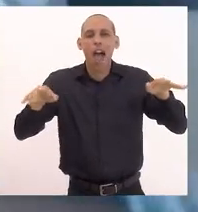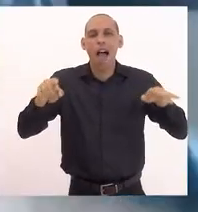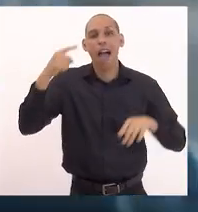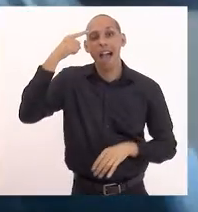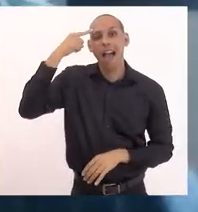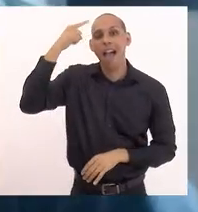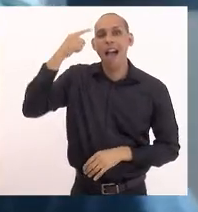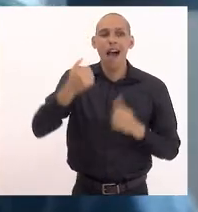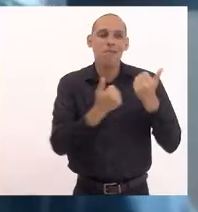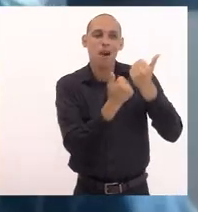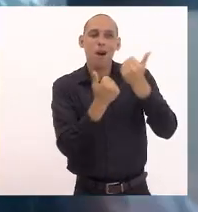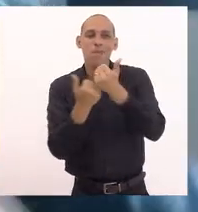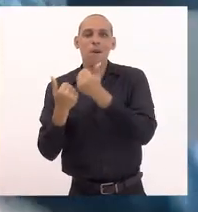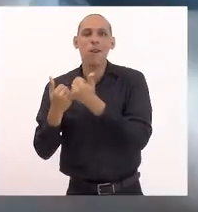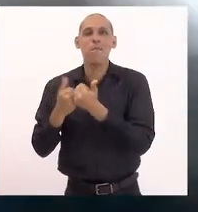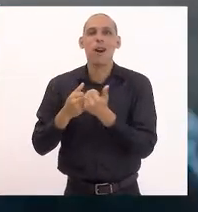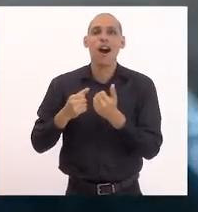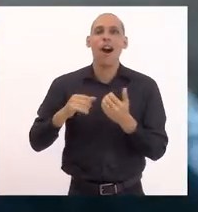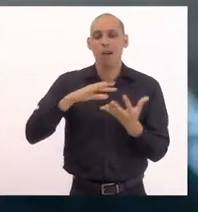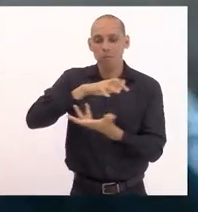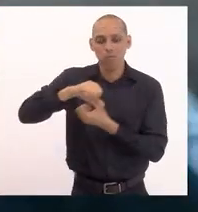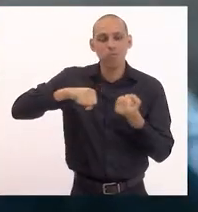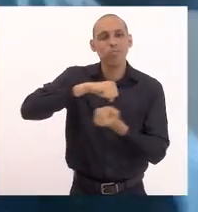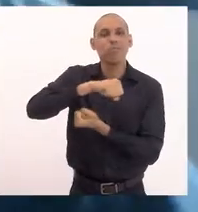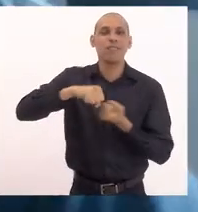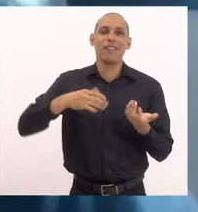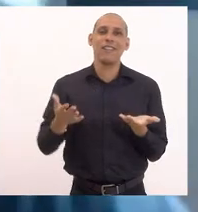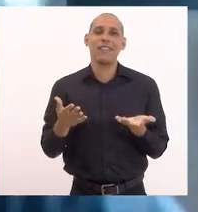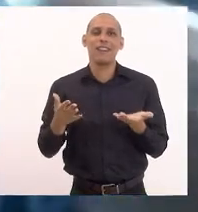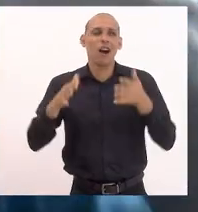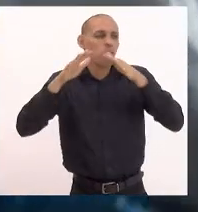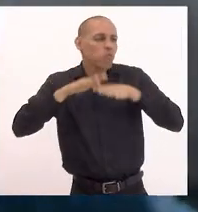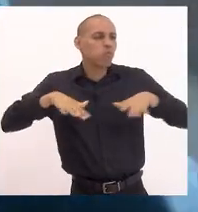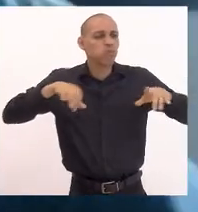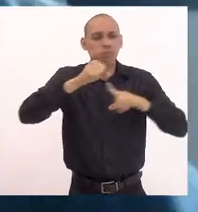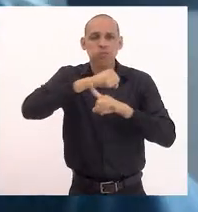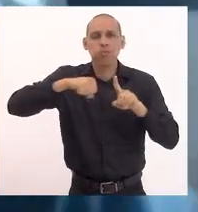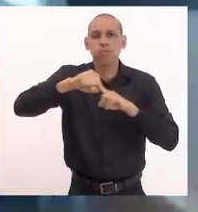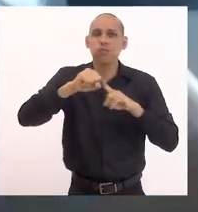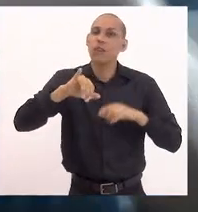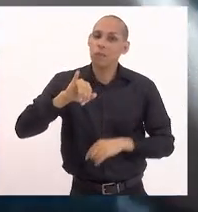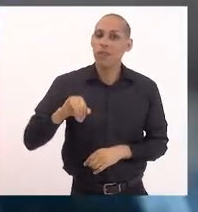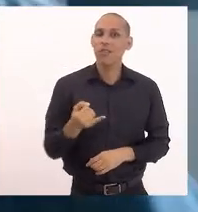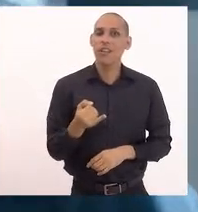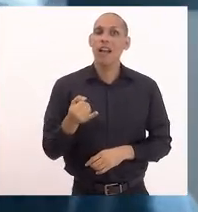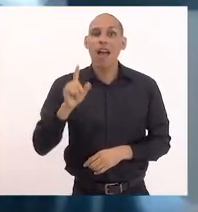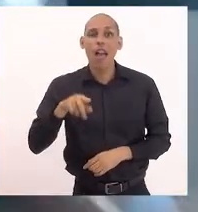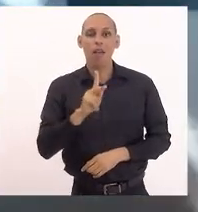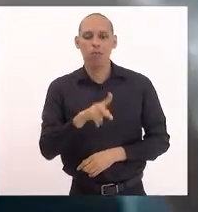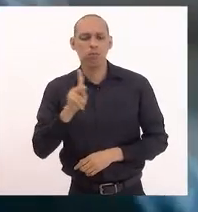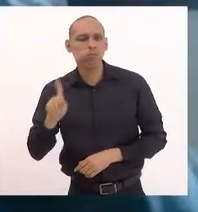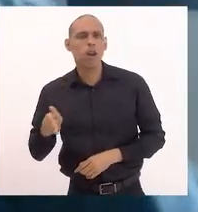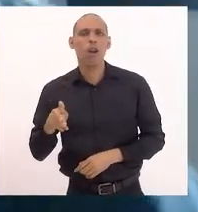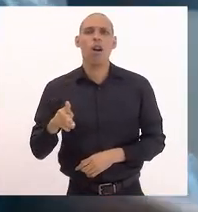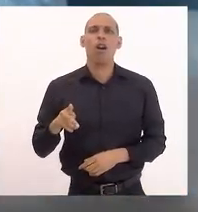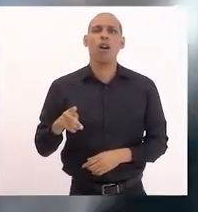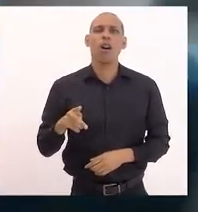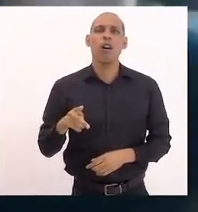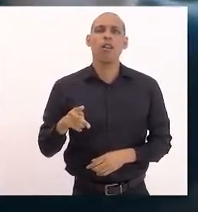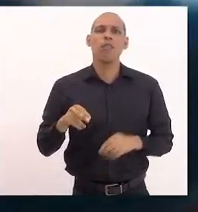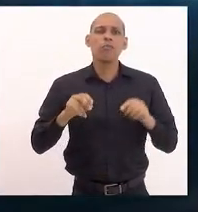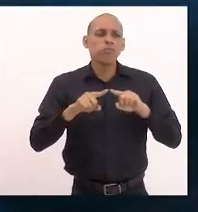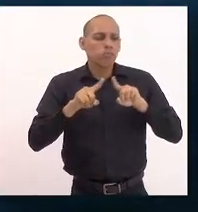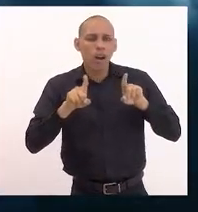para toda a sociedade. Estamos falando de professores, funcionários, alunos, pais,